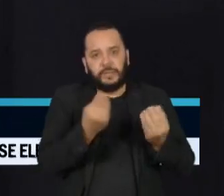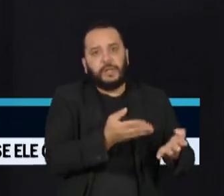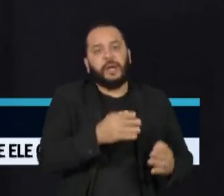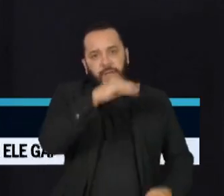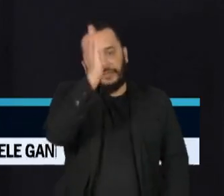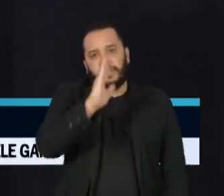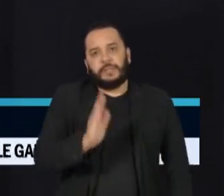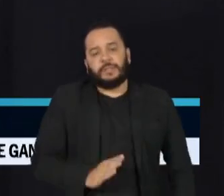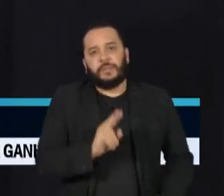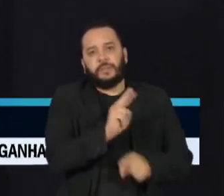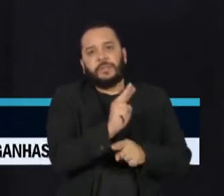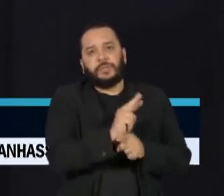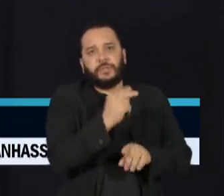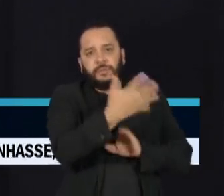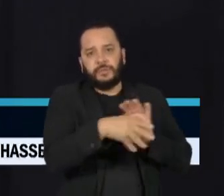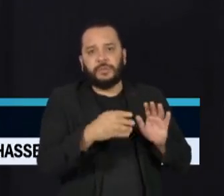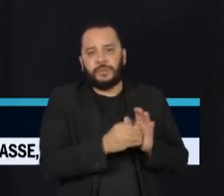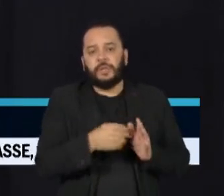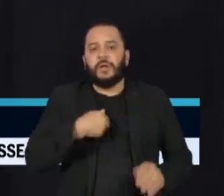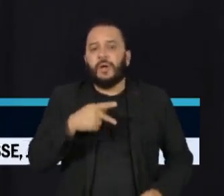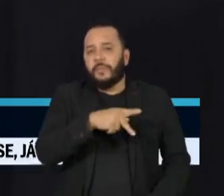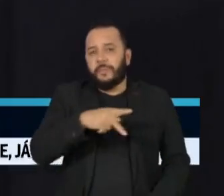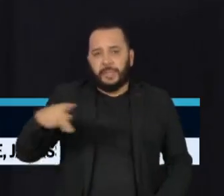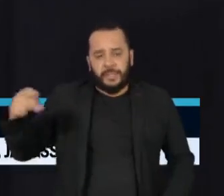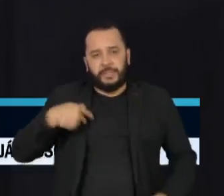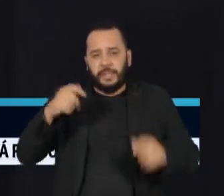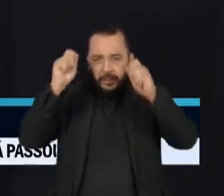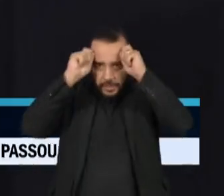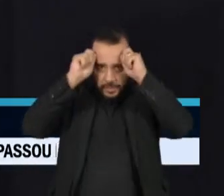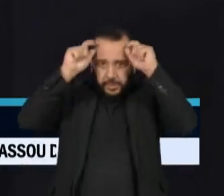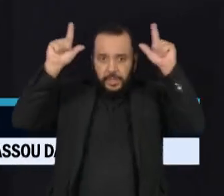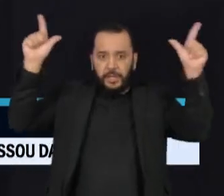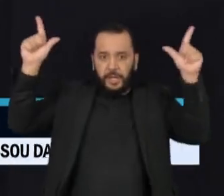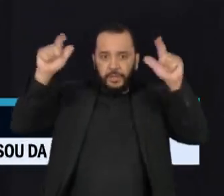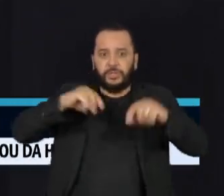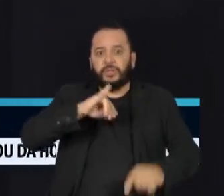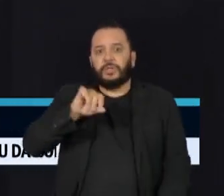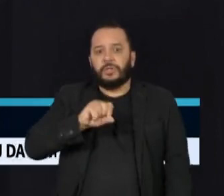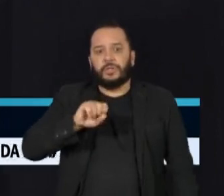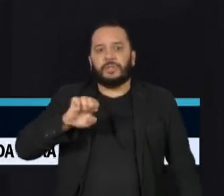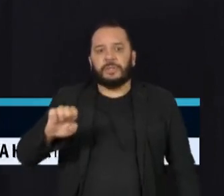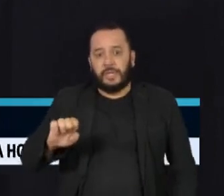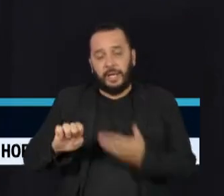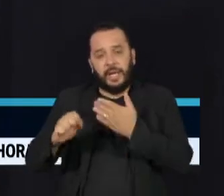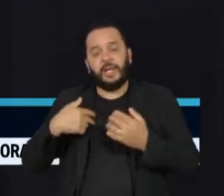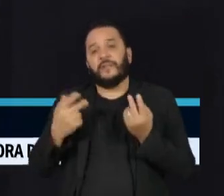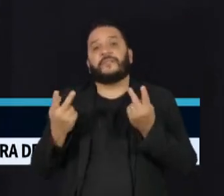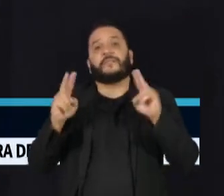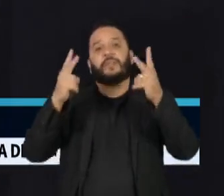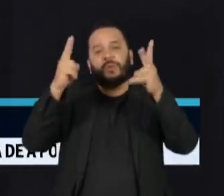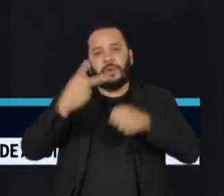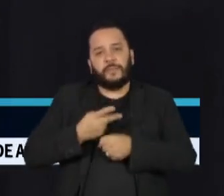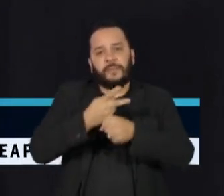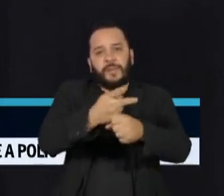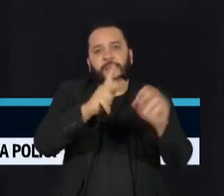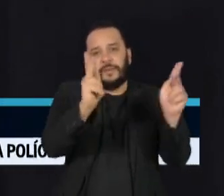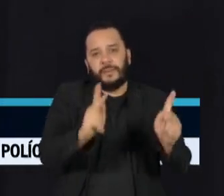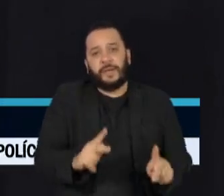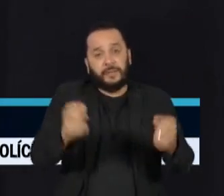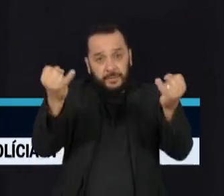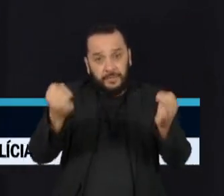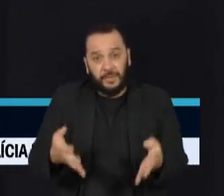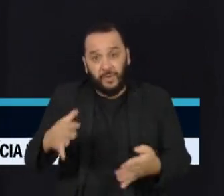Para o presidente do Timor-Leste e vencedor de um prêmio Nobel da Paz, José Ramos Horta, a liderança de Lula vai ser